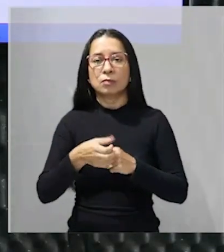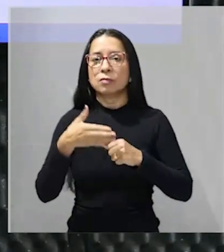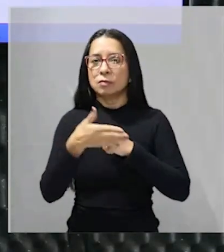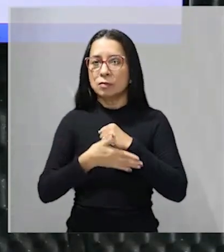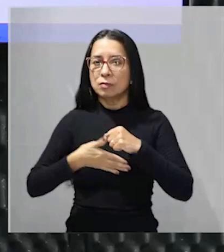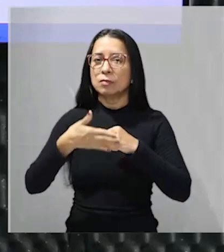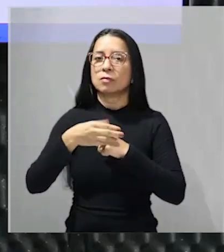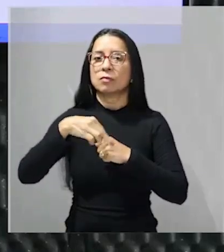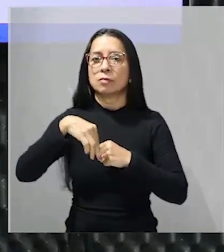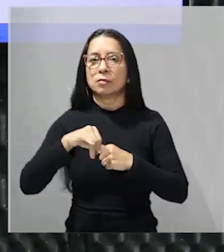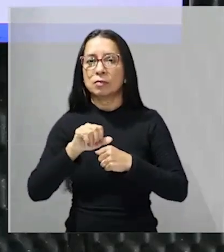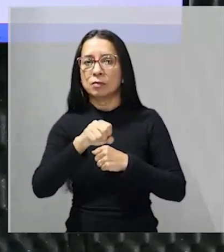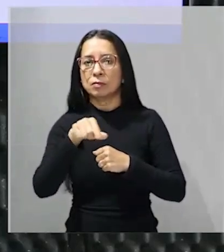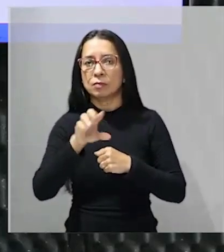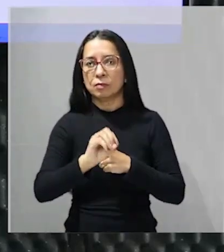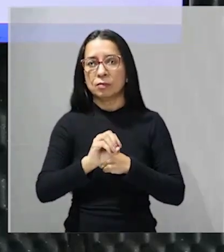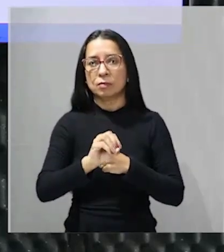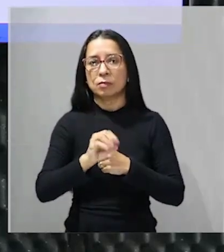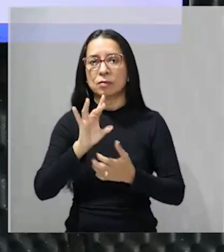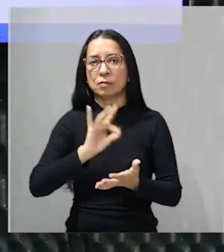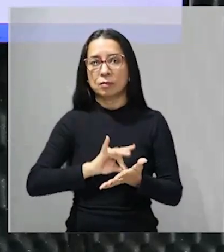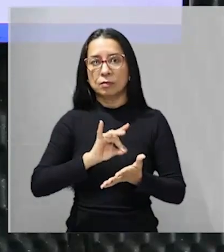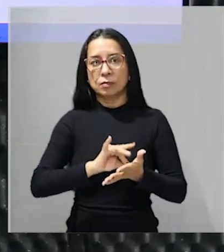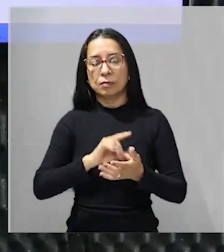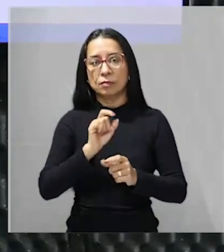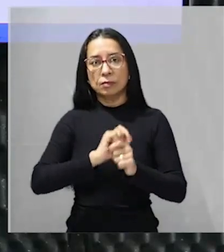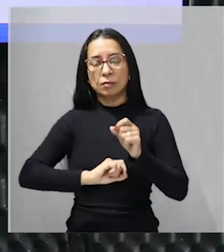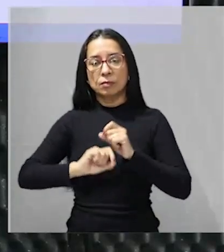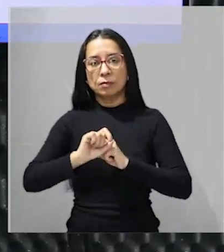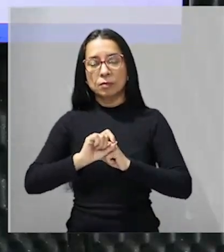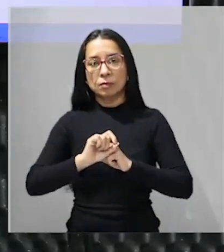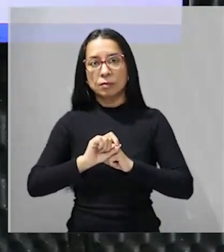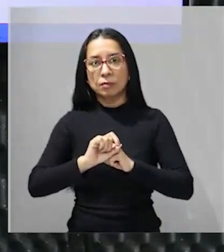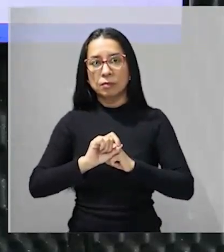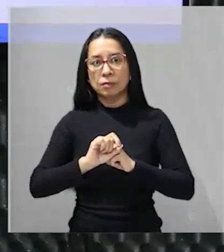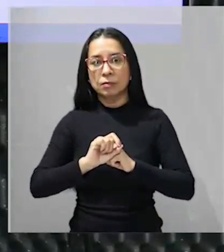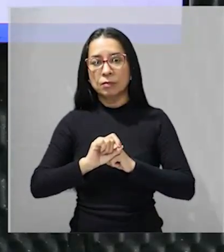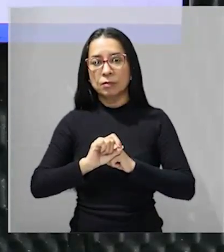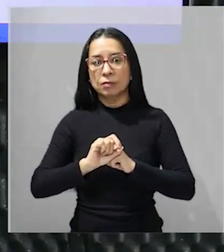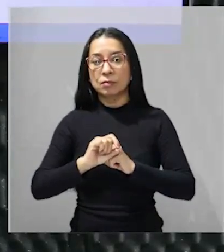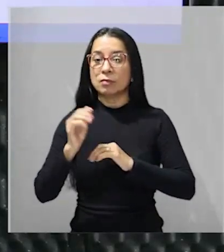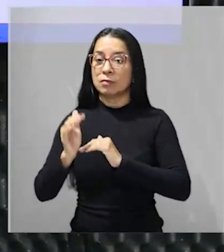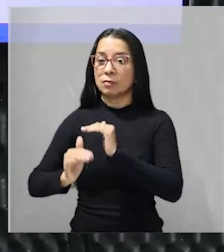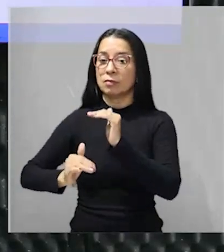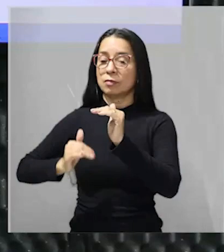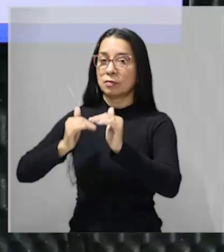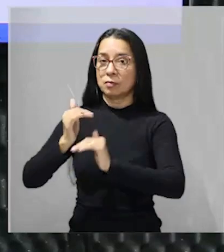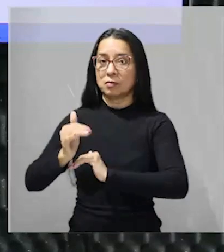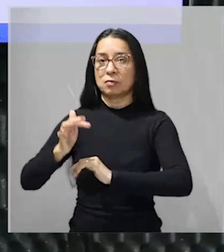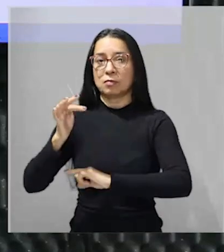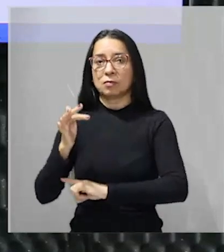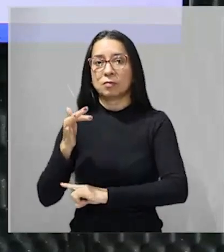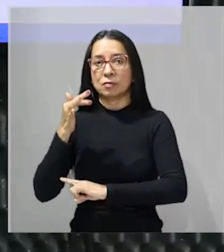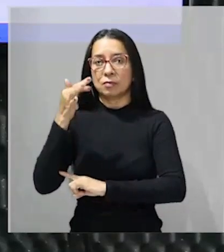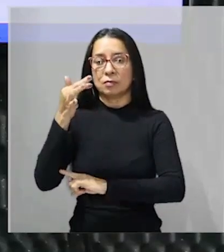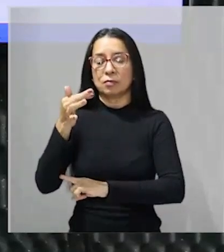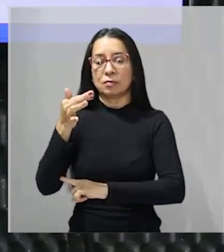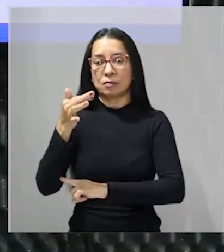missão que na verdade era de levar o que? o progresso era uma missão